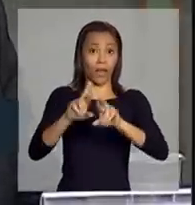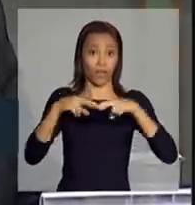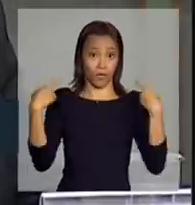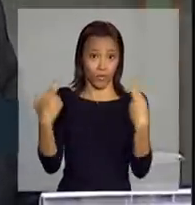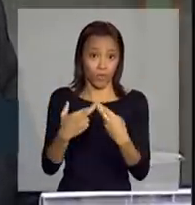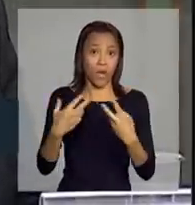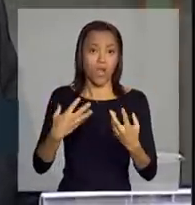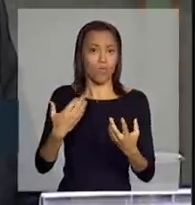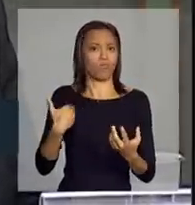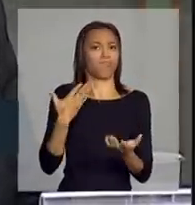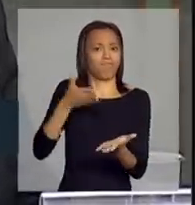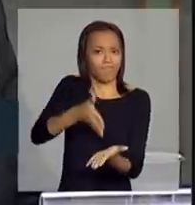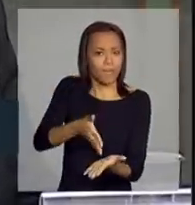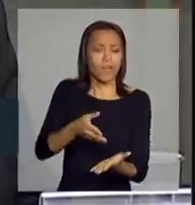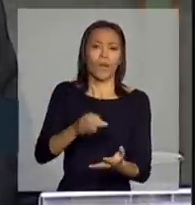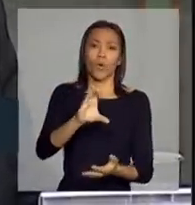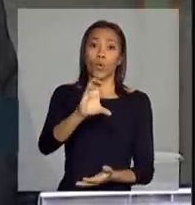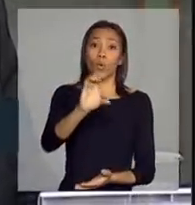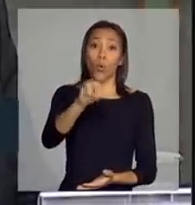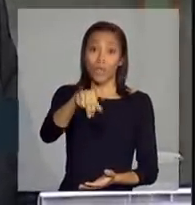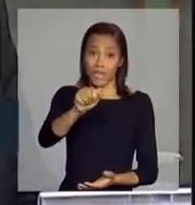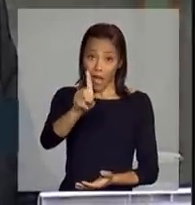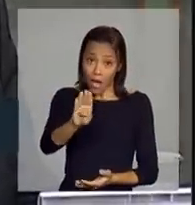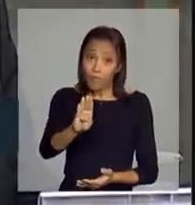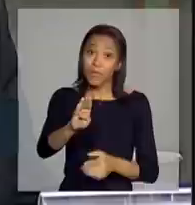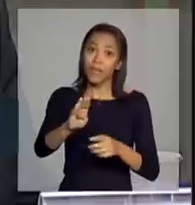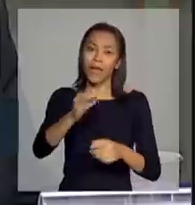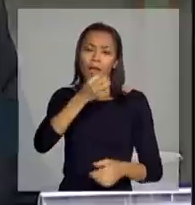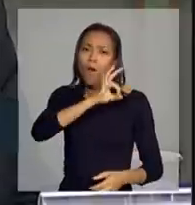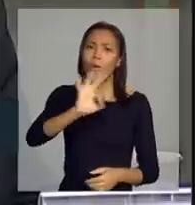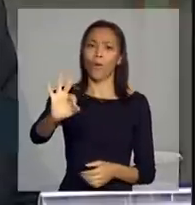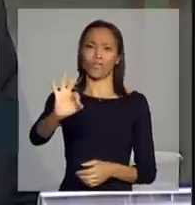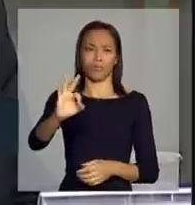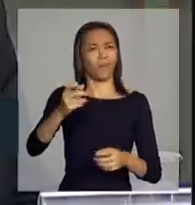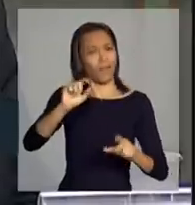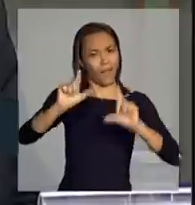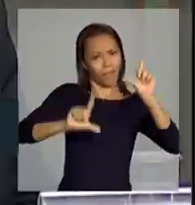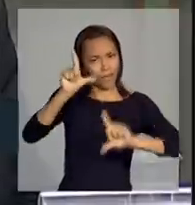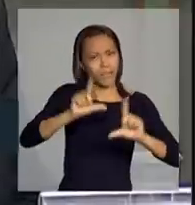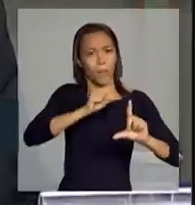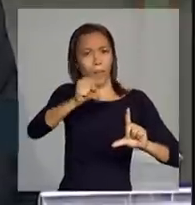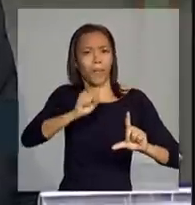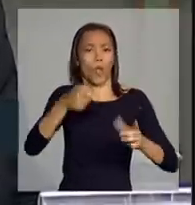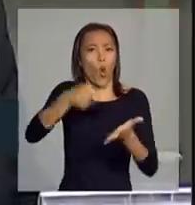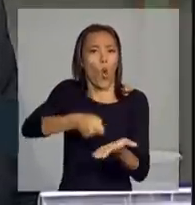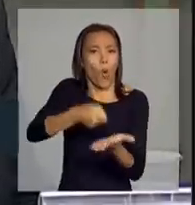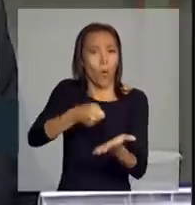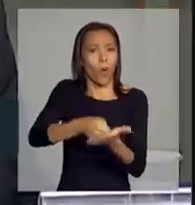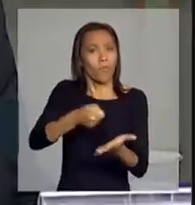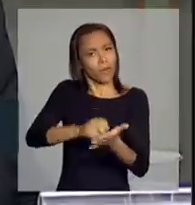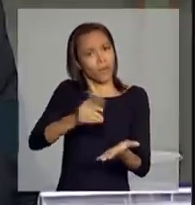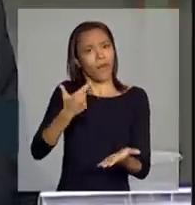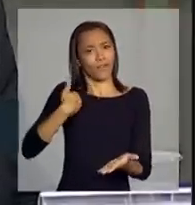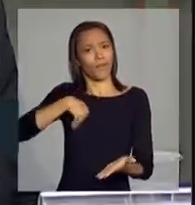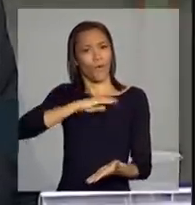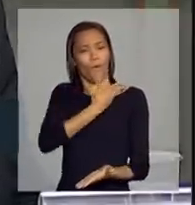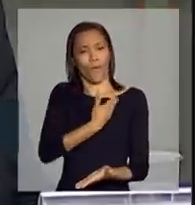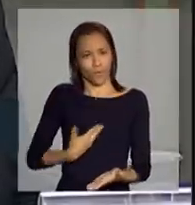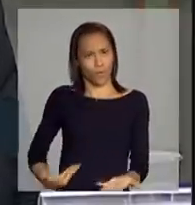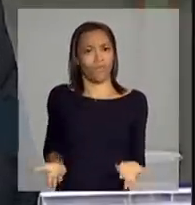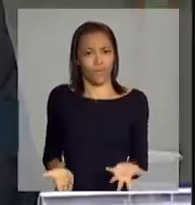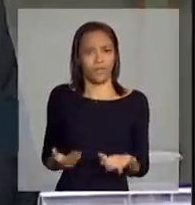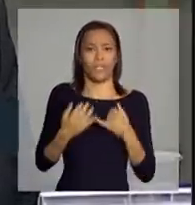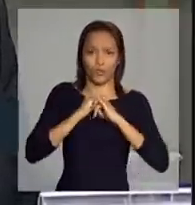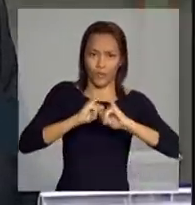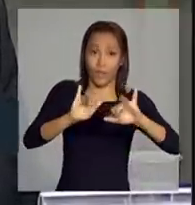enaltecer. O trabalho da Conab é fantástico. Muitas vezes, a mídia cobra, e com uma certa razão, de nós, enquanto poder público, enquanto governo,